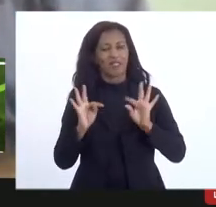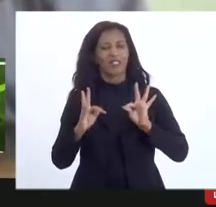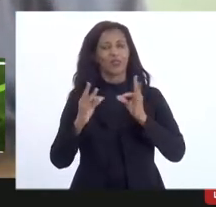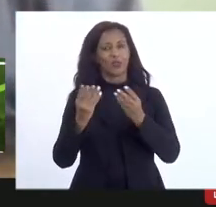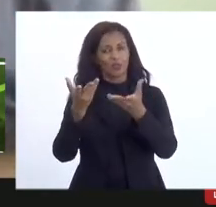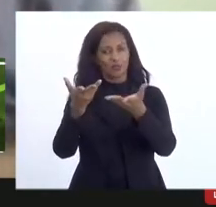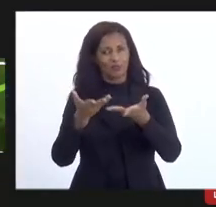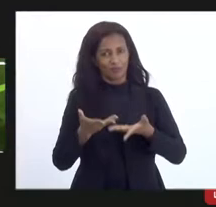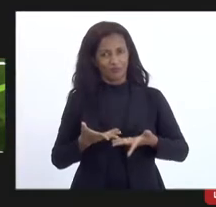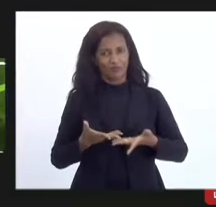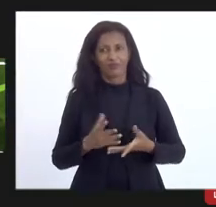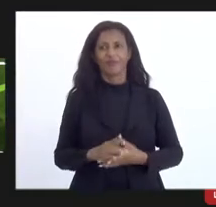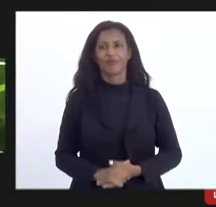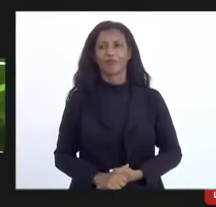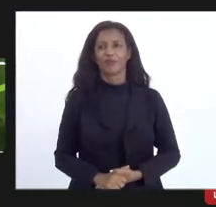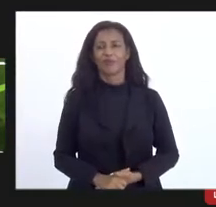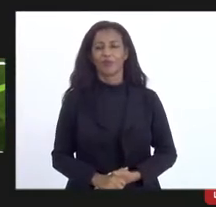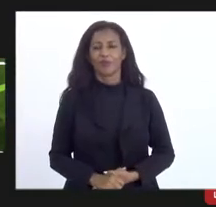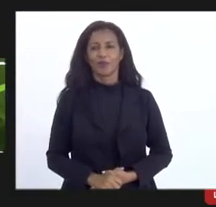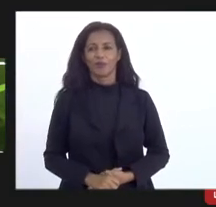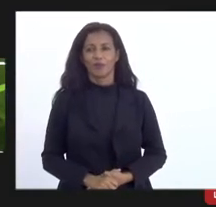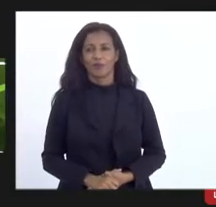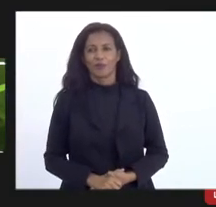vocês. Isso.